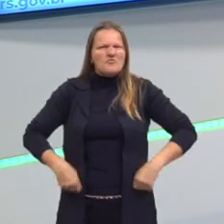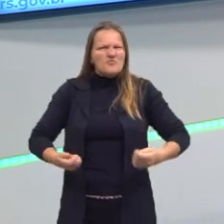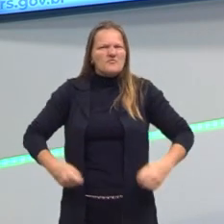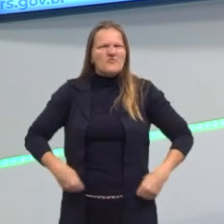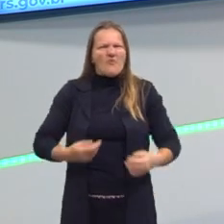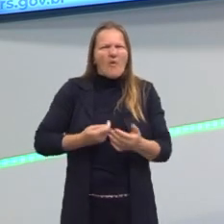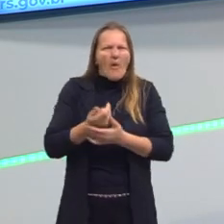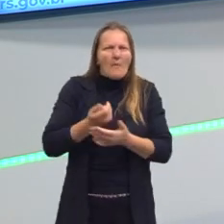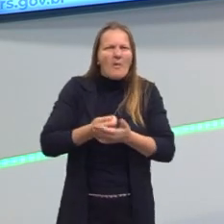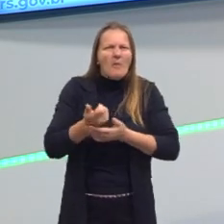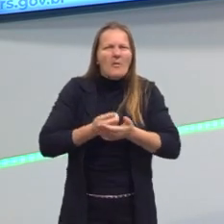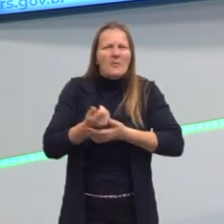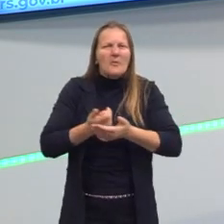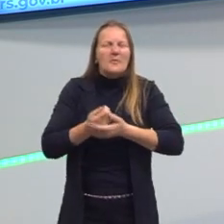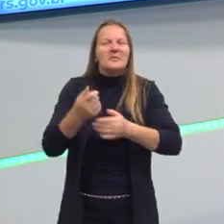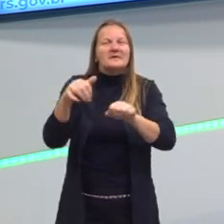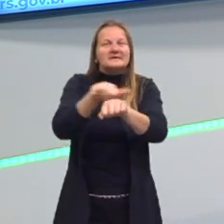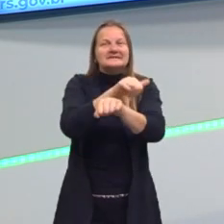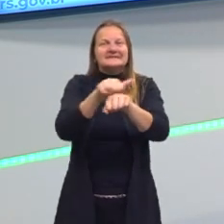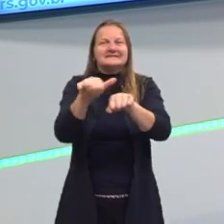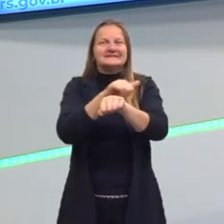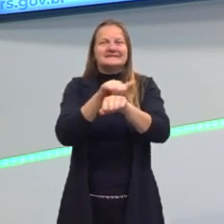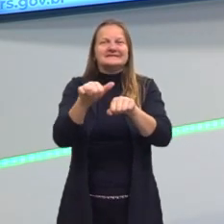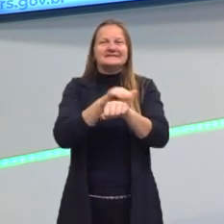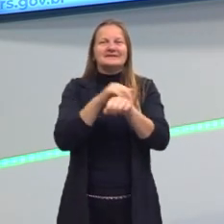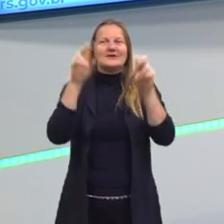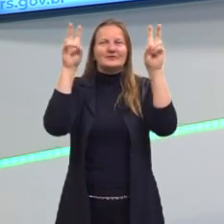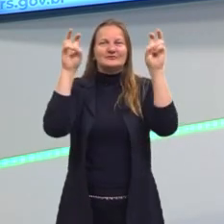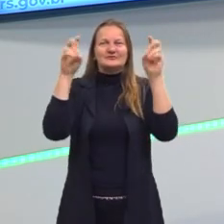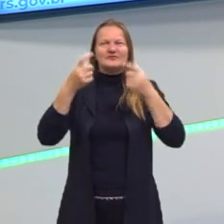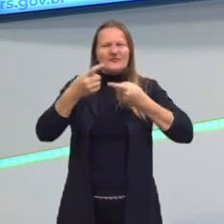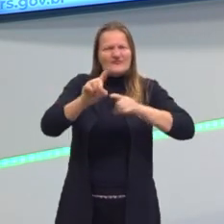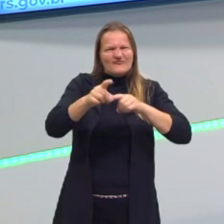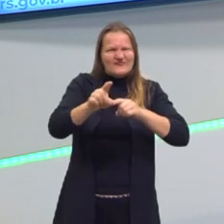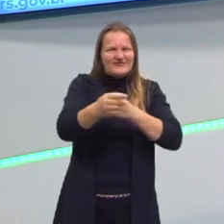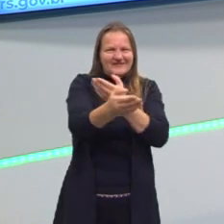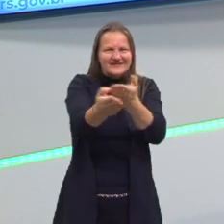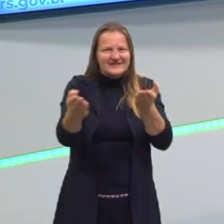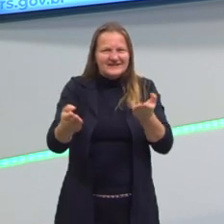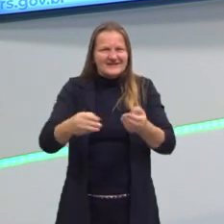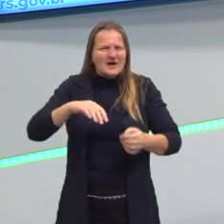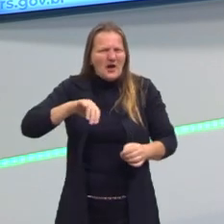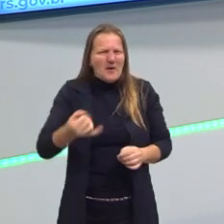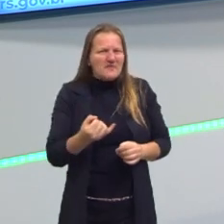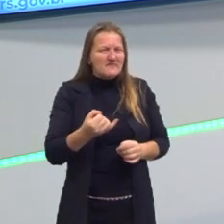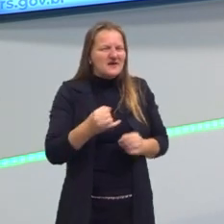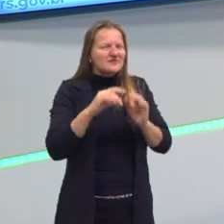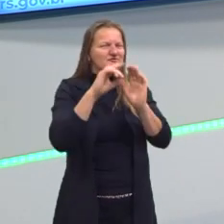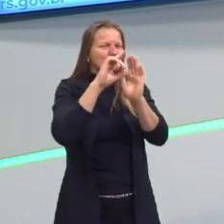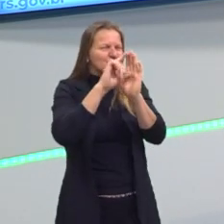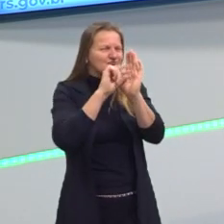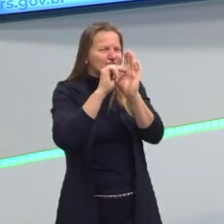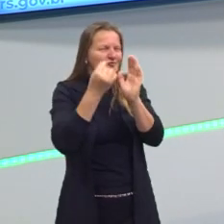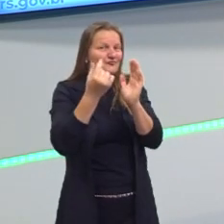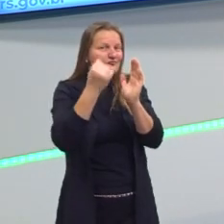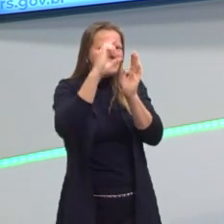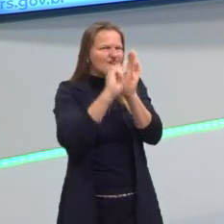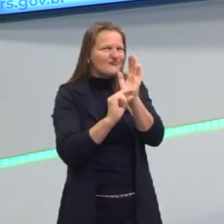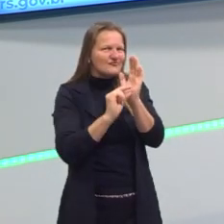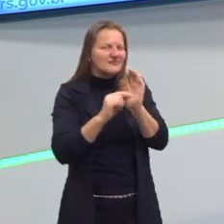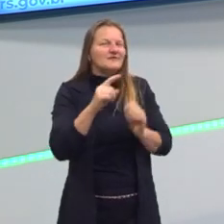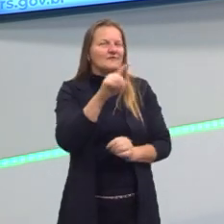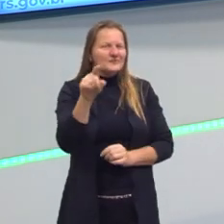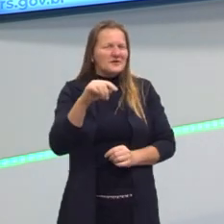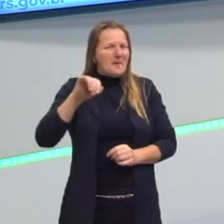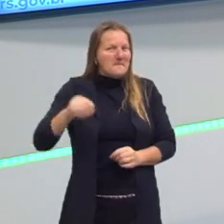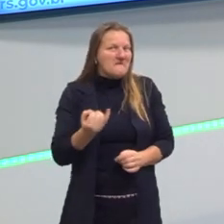para fora. E eu botei como título aí até uma provocação, né? Aproveite o desconto. Quantas vezes vocês